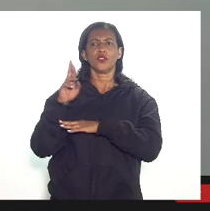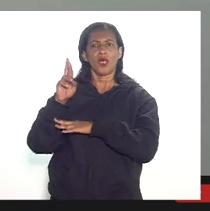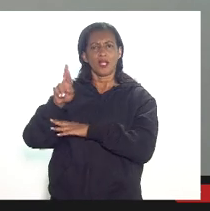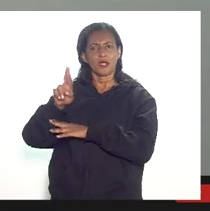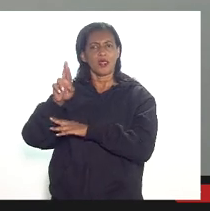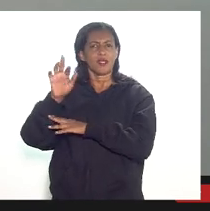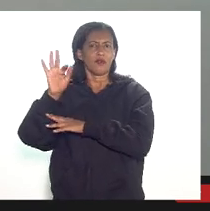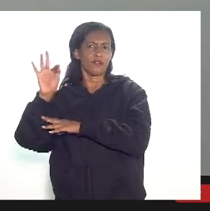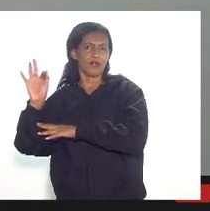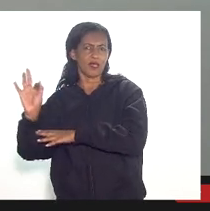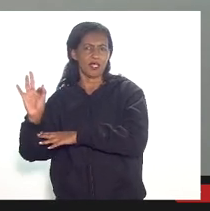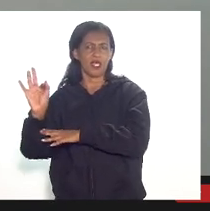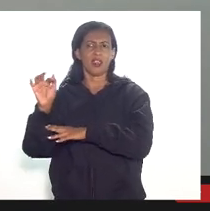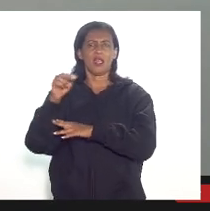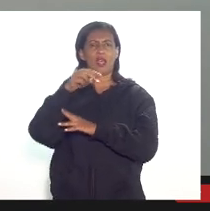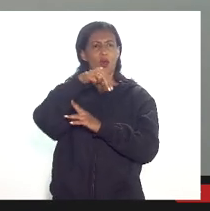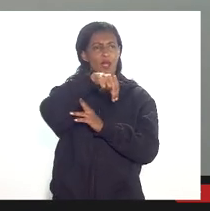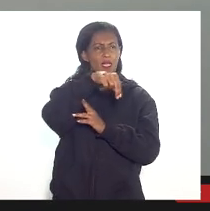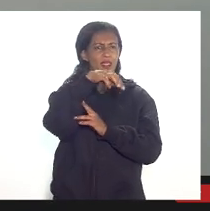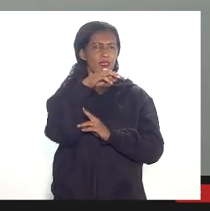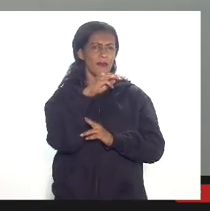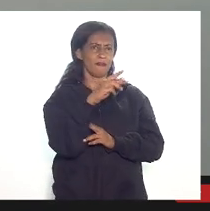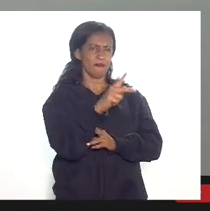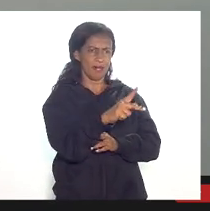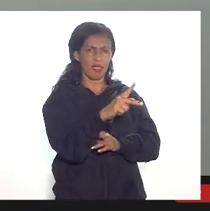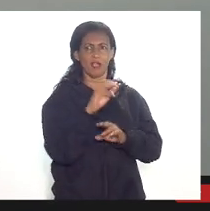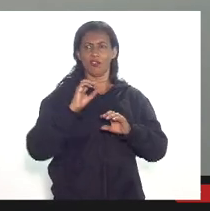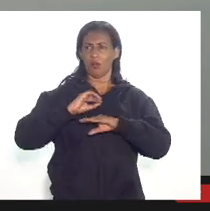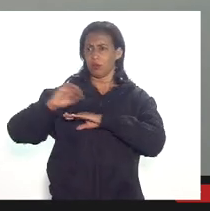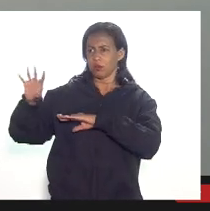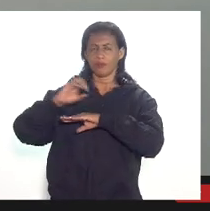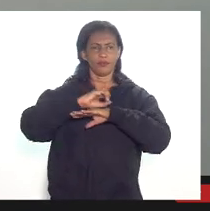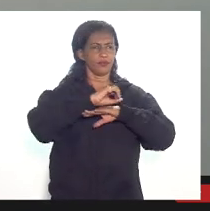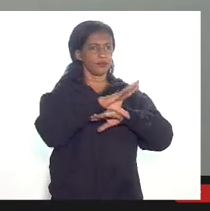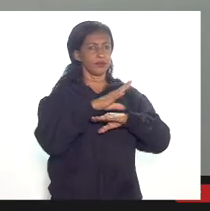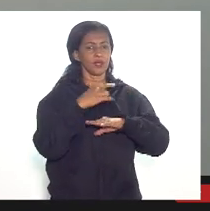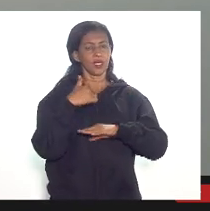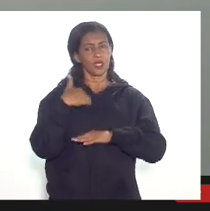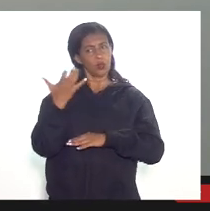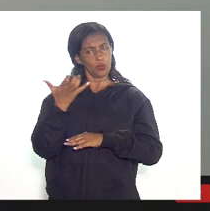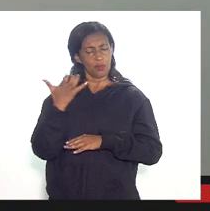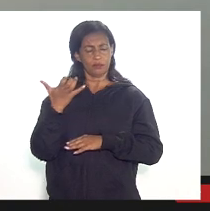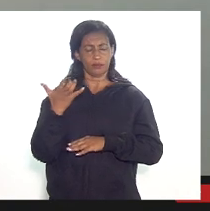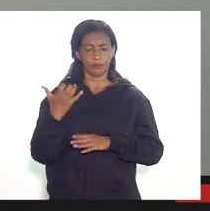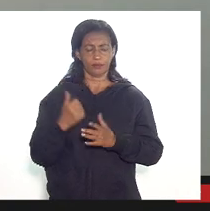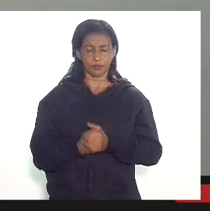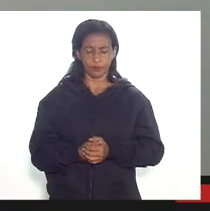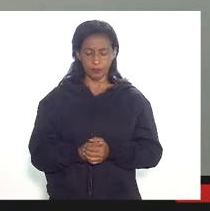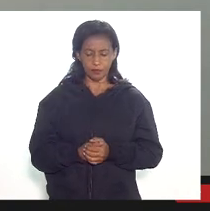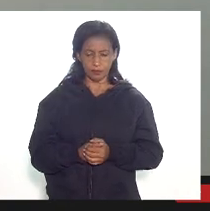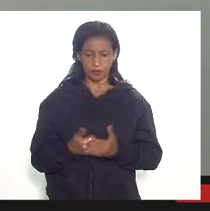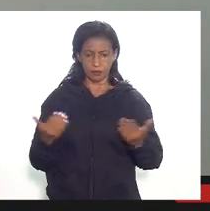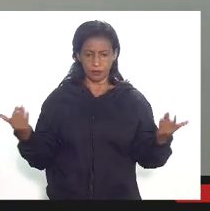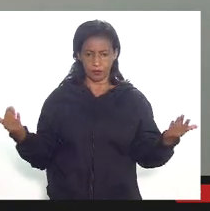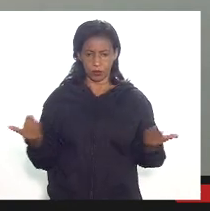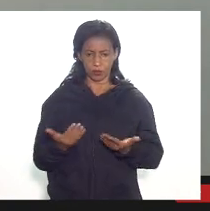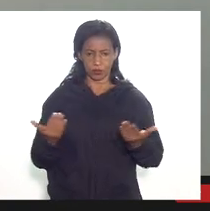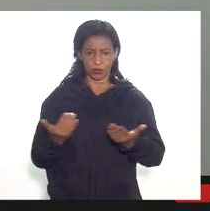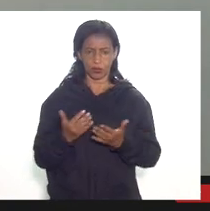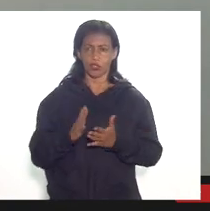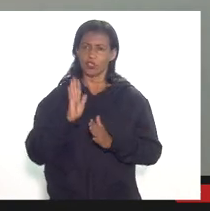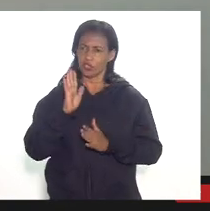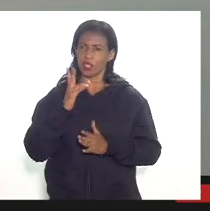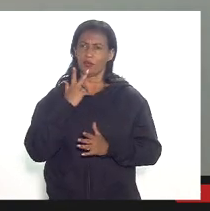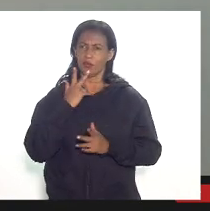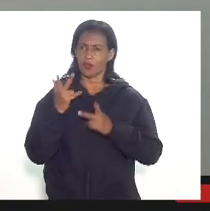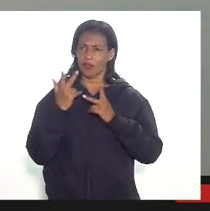e também para a INP basicamente bom e aqui eu queria assim fazer algo que já foi